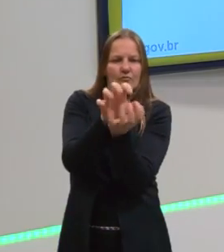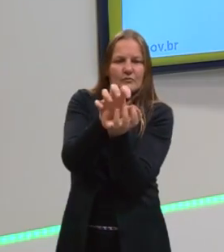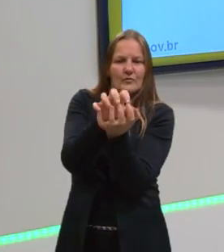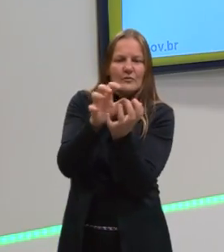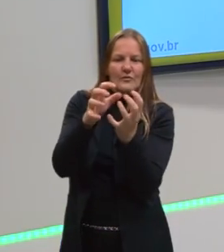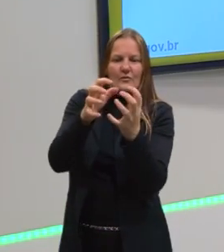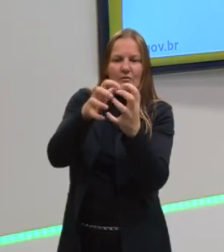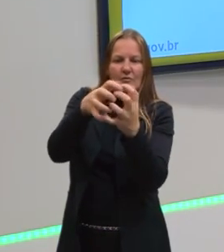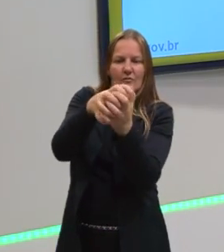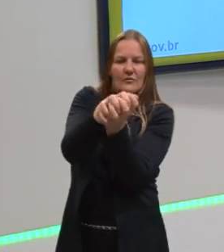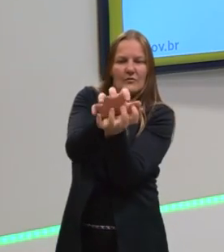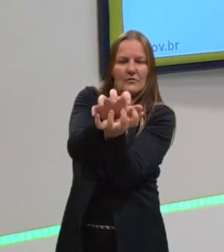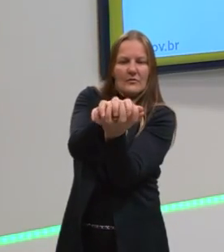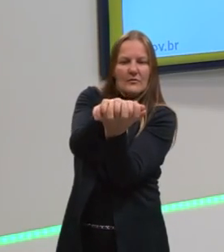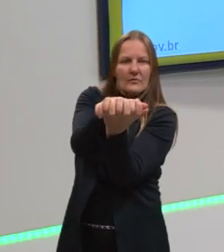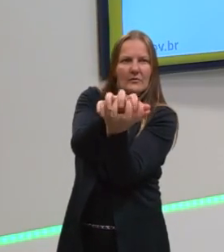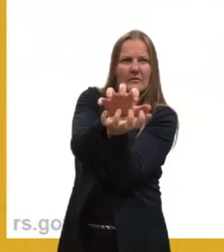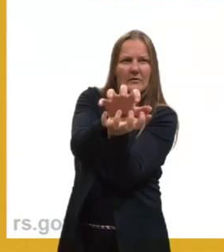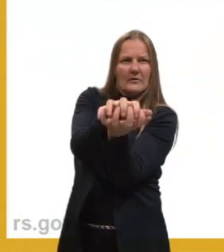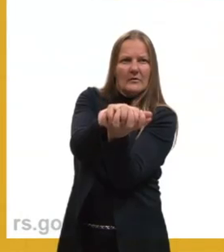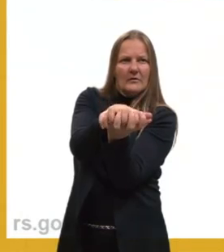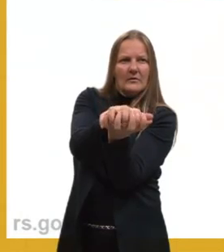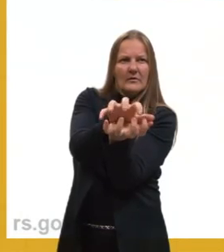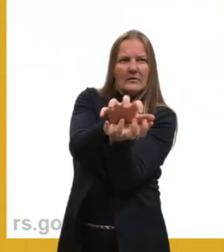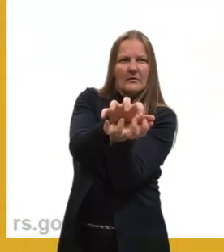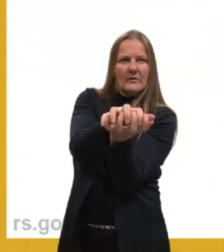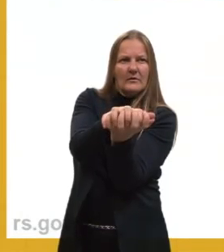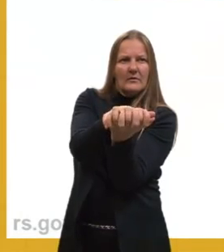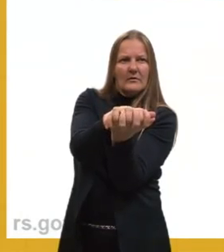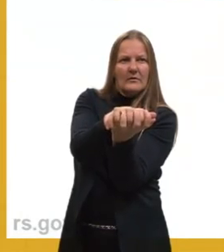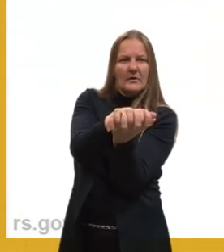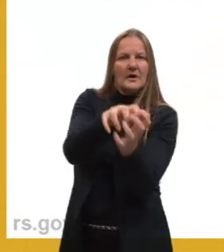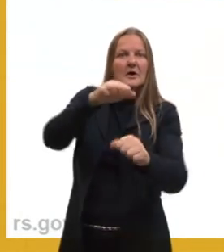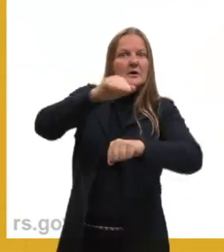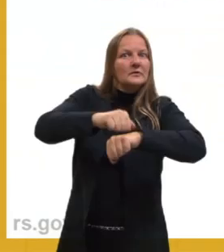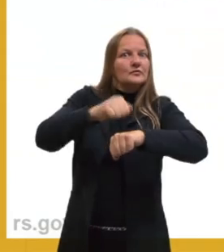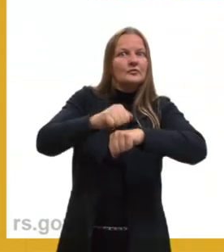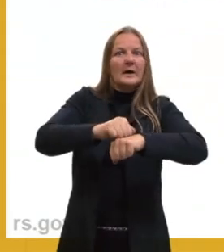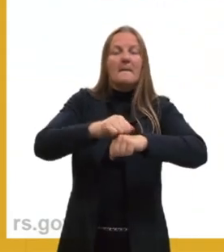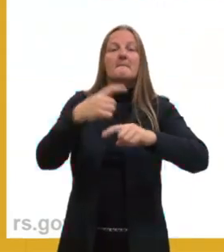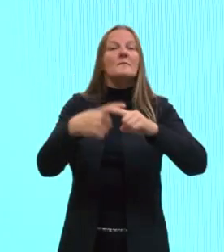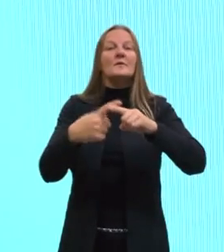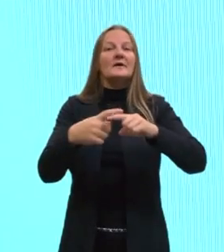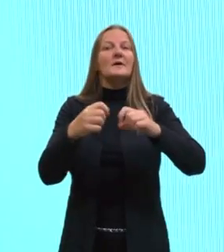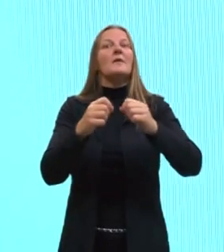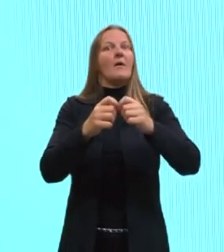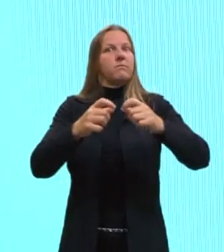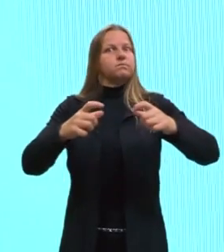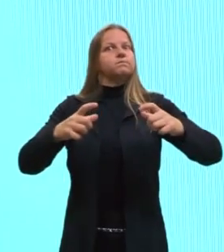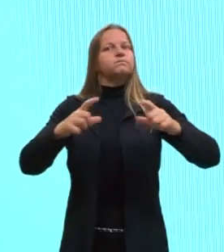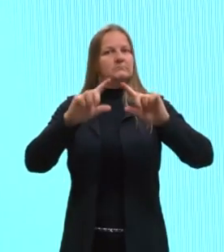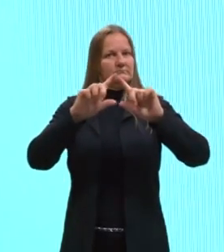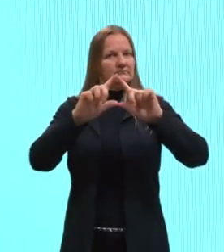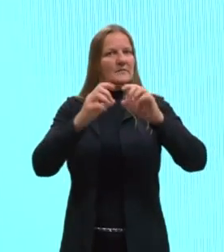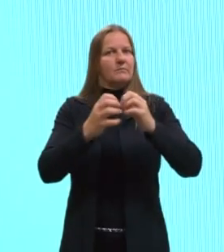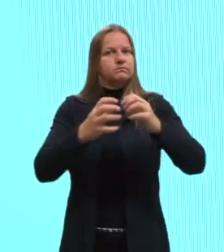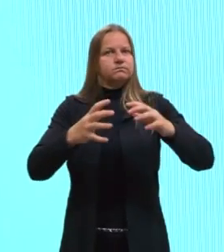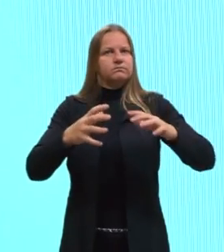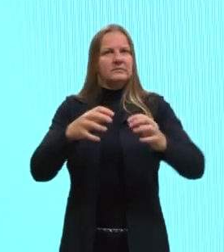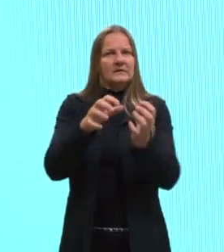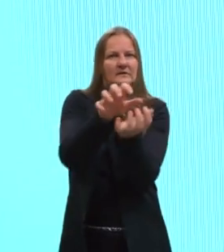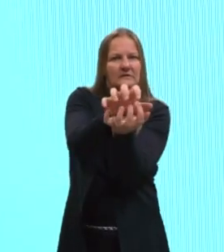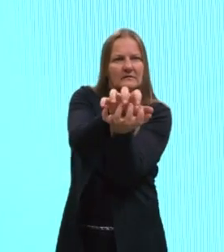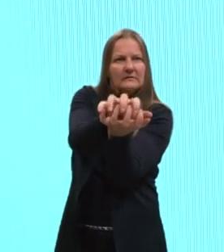parte e outra. Então, a ponte nunca vai ser fixa, rígida totalmente. Porque essa ponte, ela dilata. Então, por isso que há